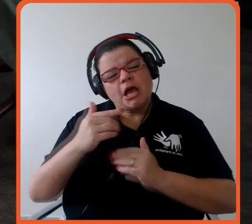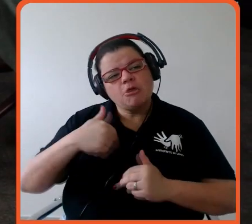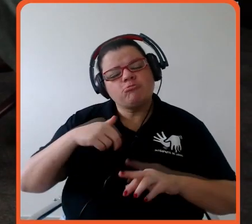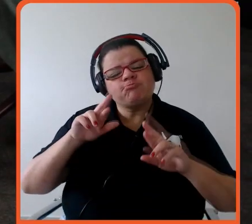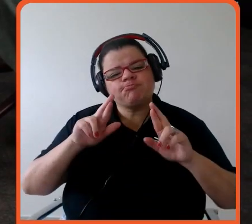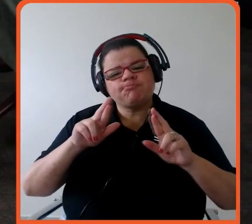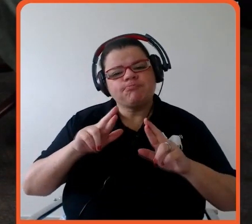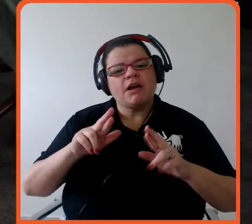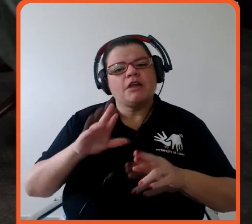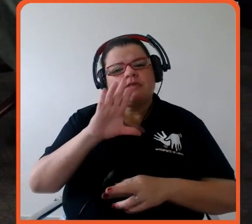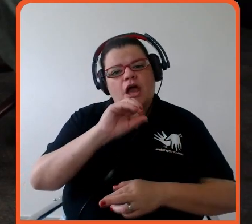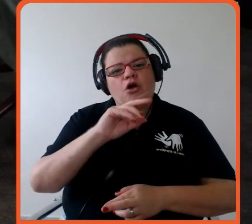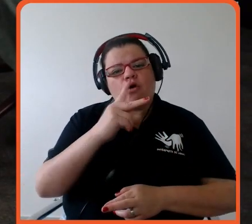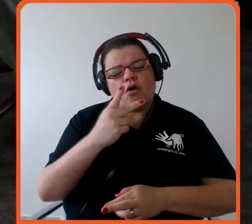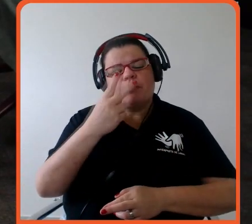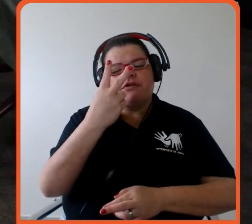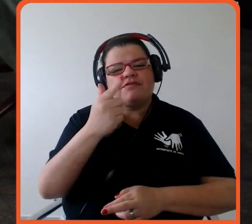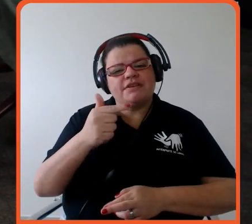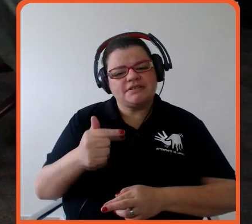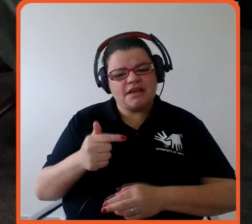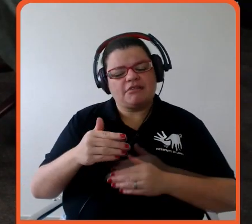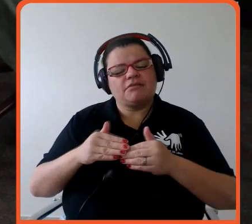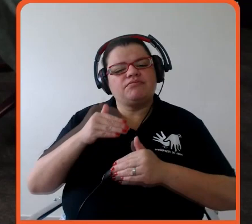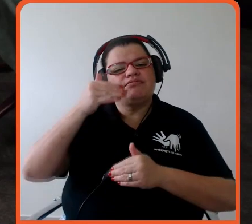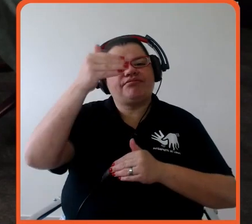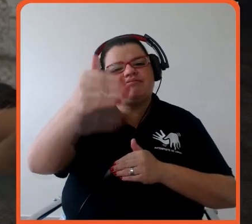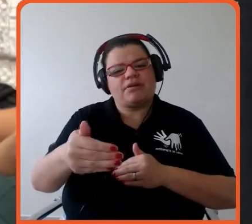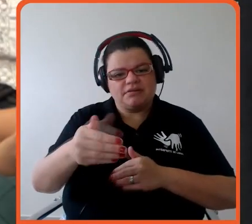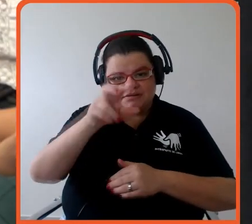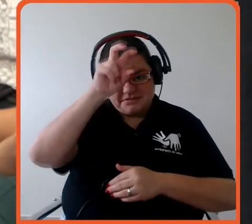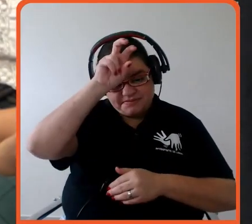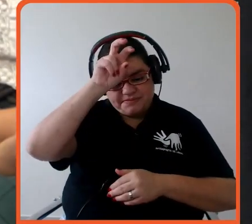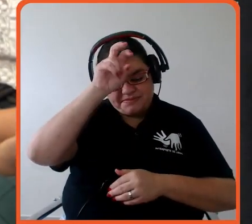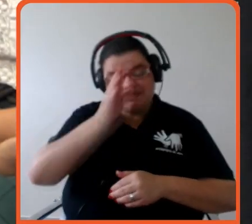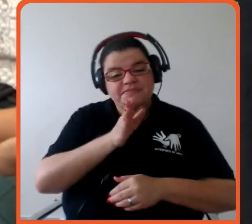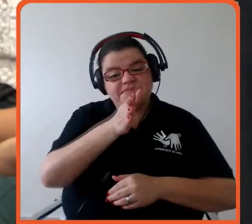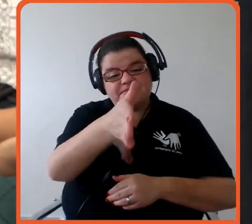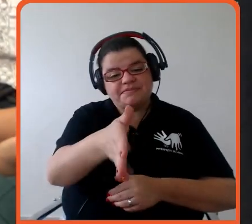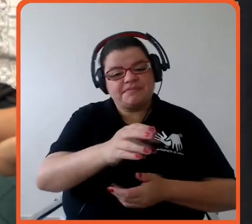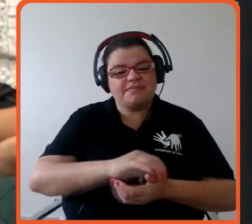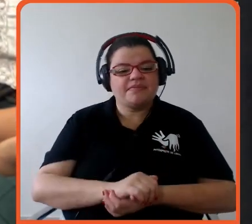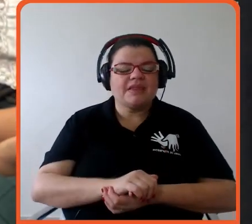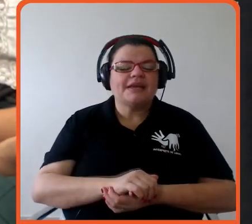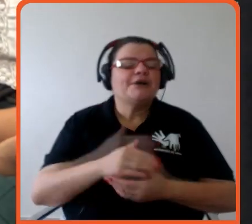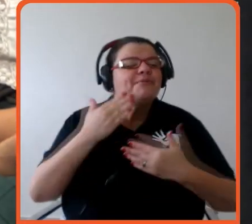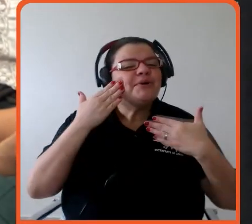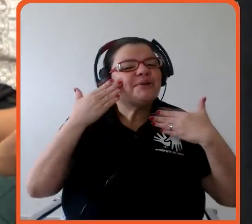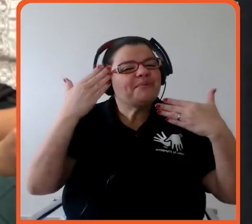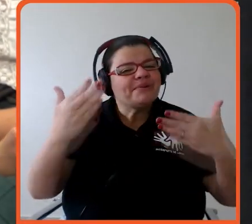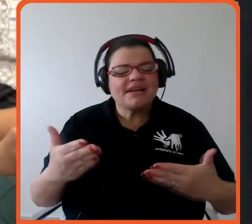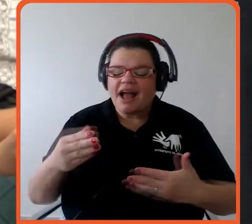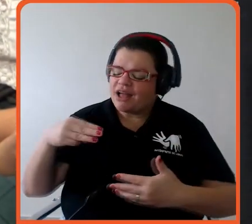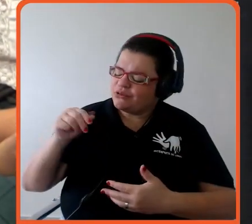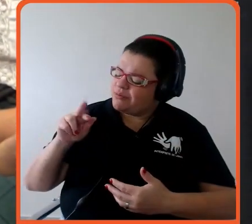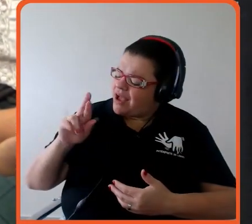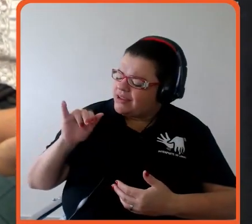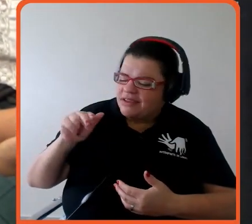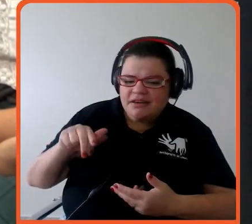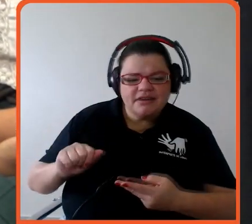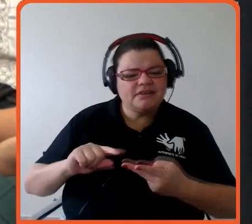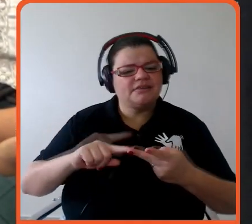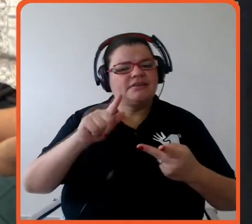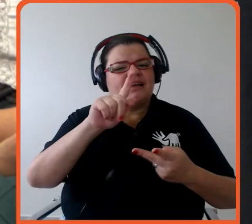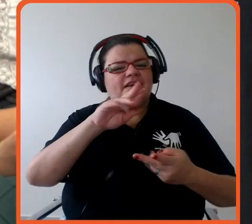até essa próxima ida ao mar vermelho não muito obrigado Mariana Guilherme Cristiano e Paulo